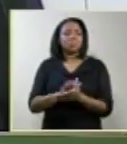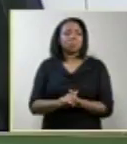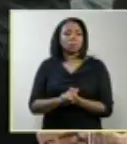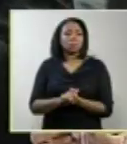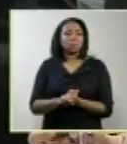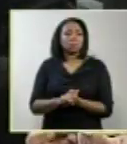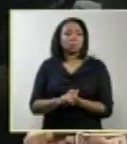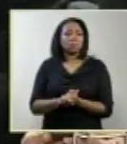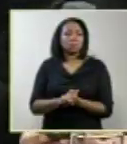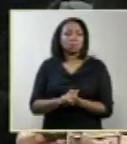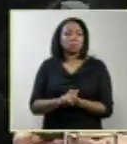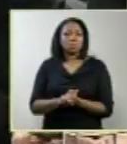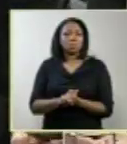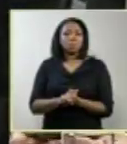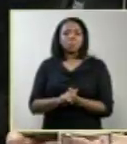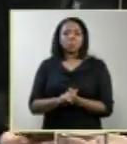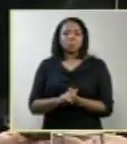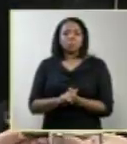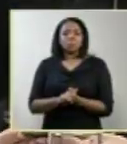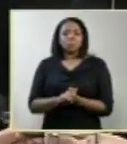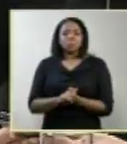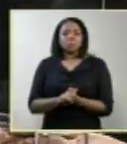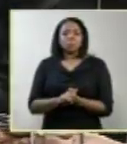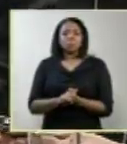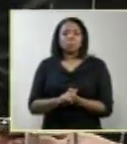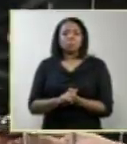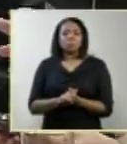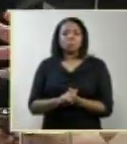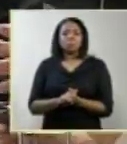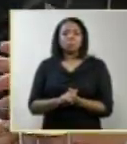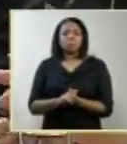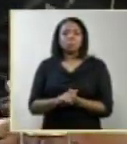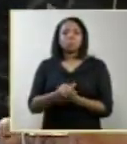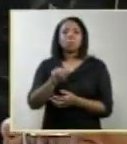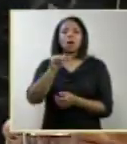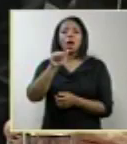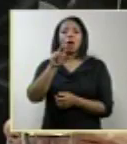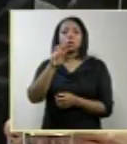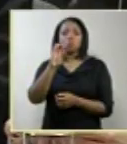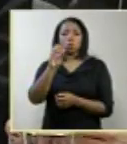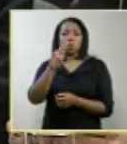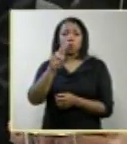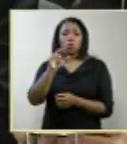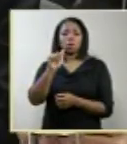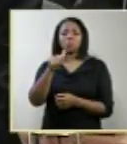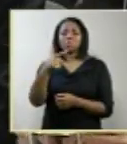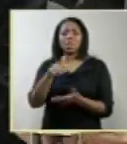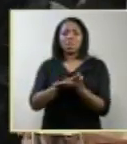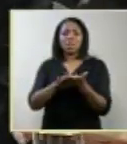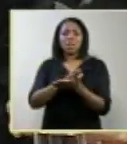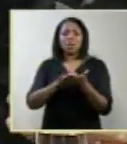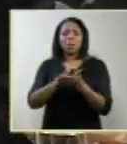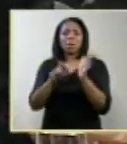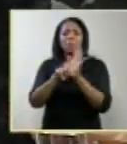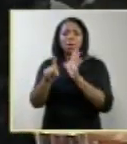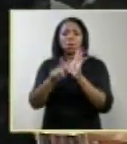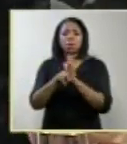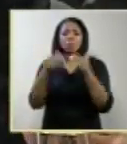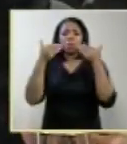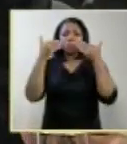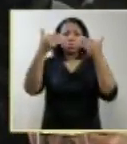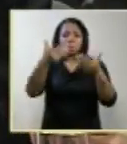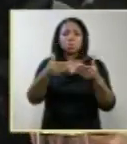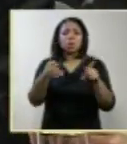A autora não tem nenhuma pergunta a fazer diante da extraordinária apresentação do